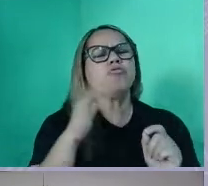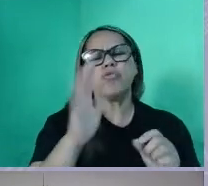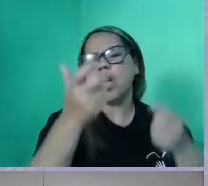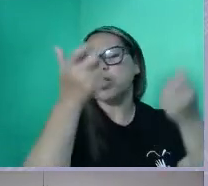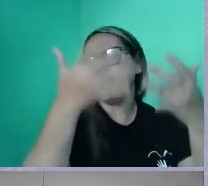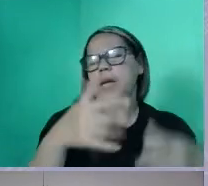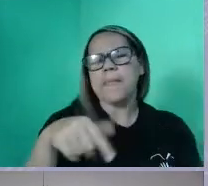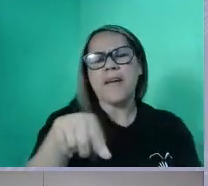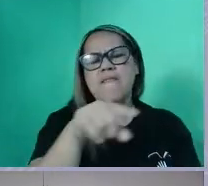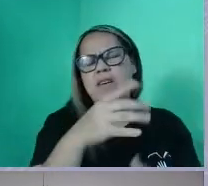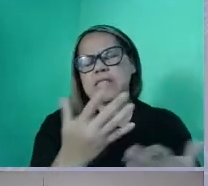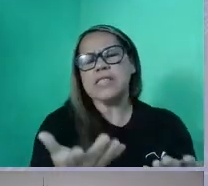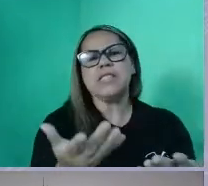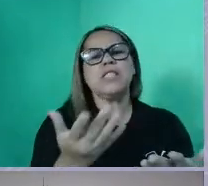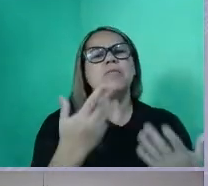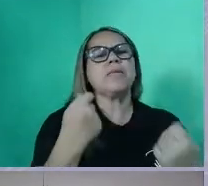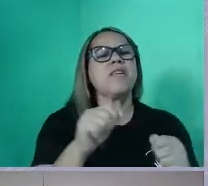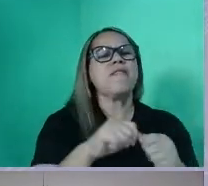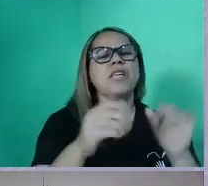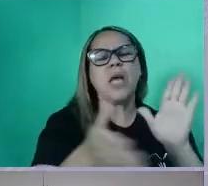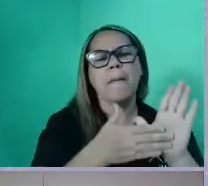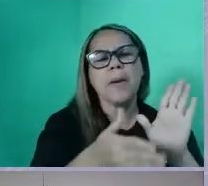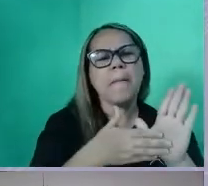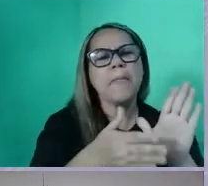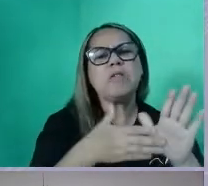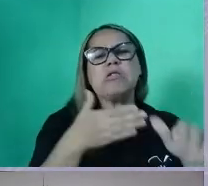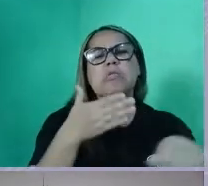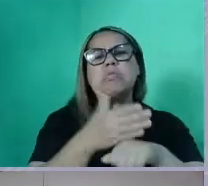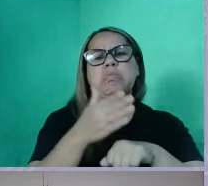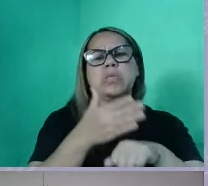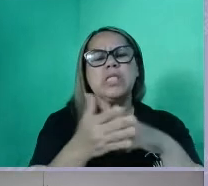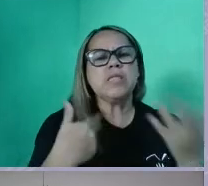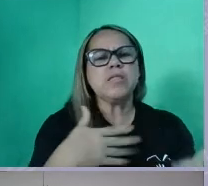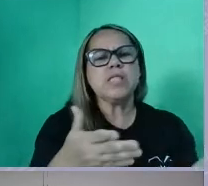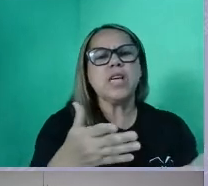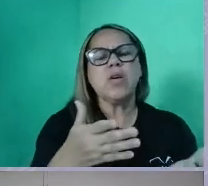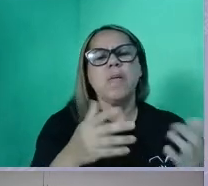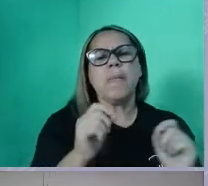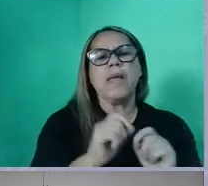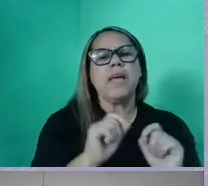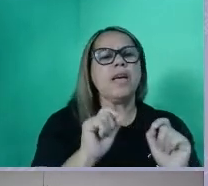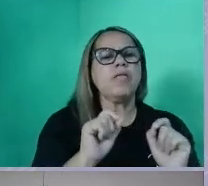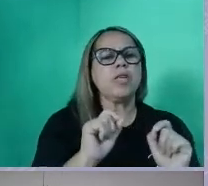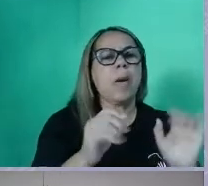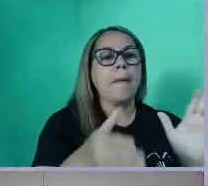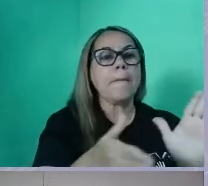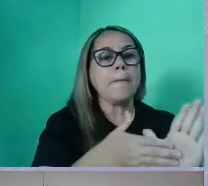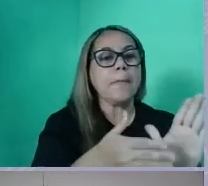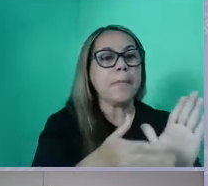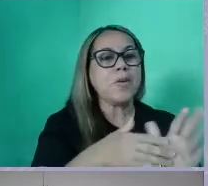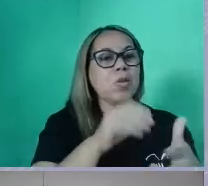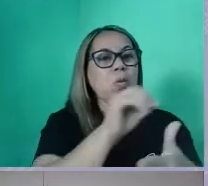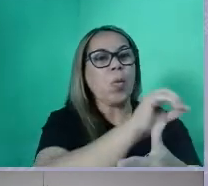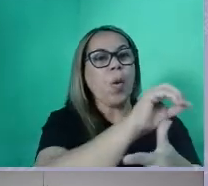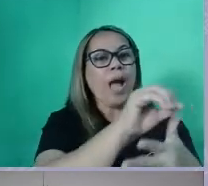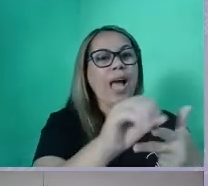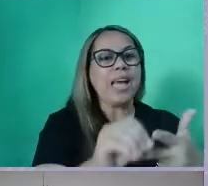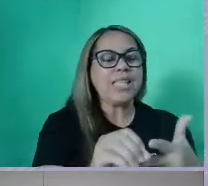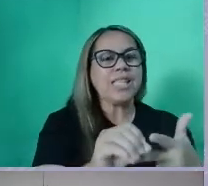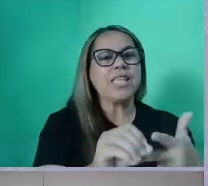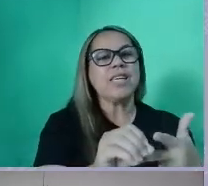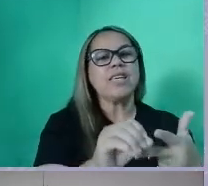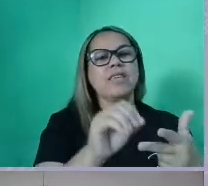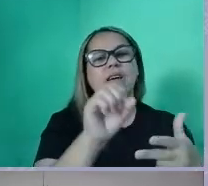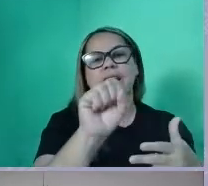vocês. A gente tem que fazer a proposta de intervenção, né? A proposta de intervenção é uma proposta do Enem, o SSA não